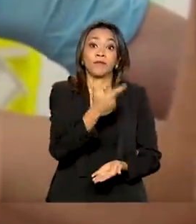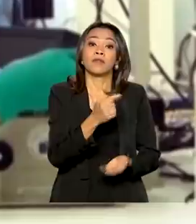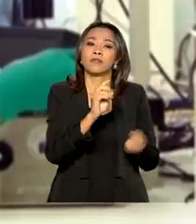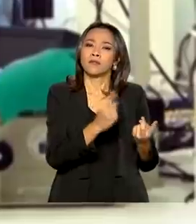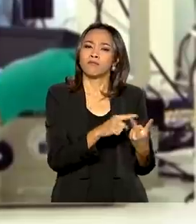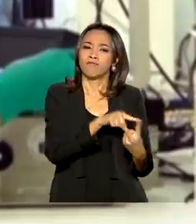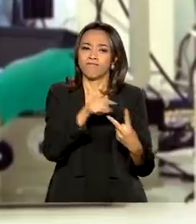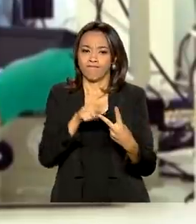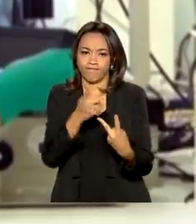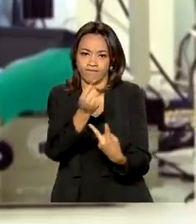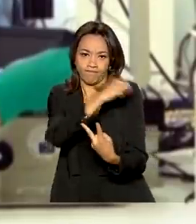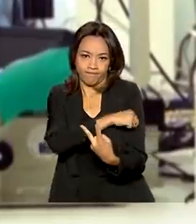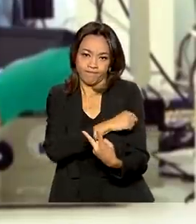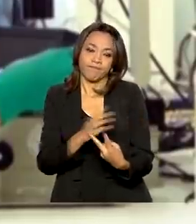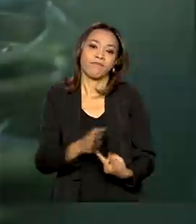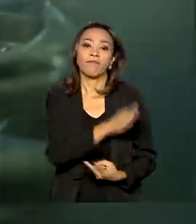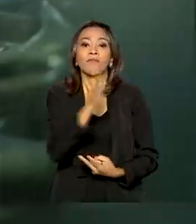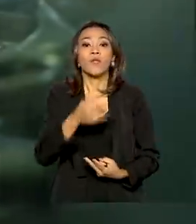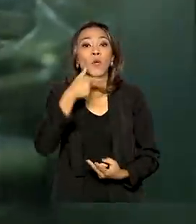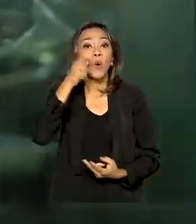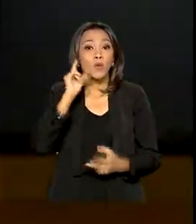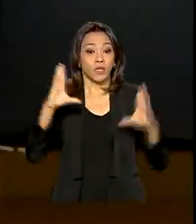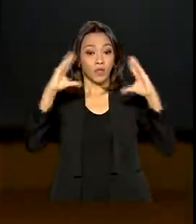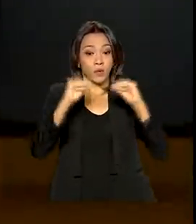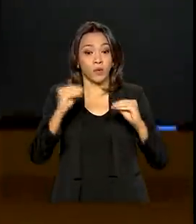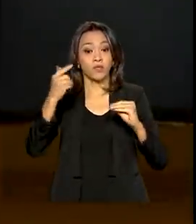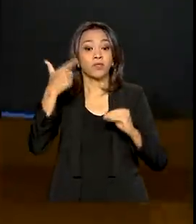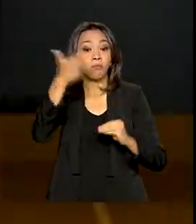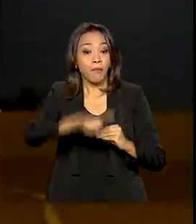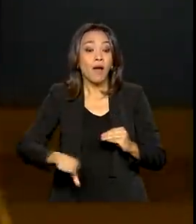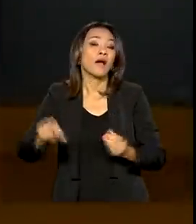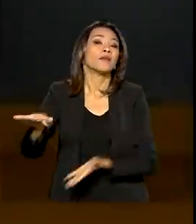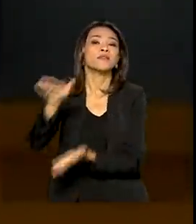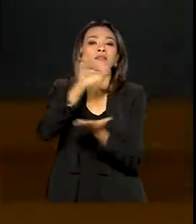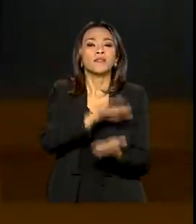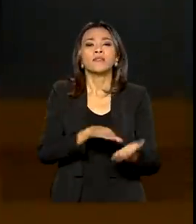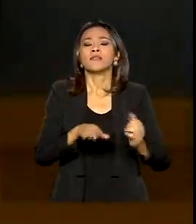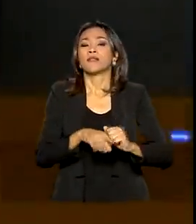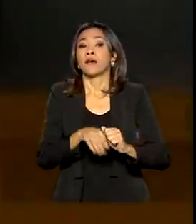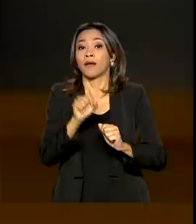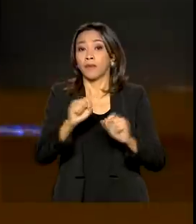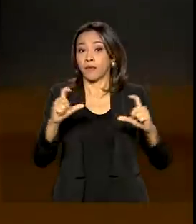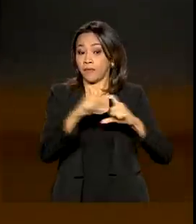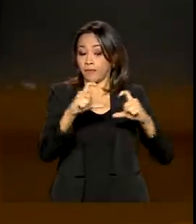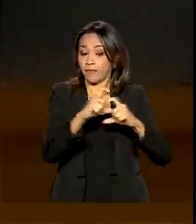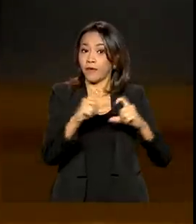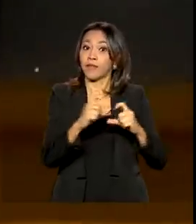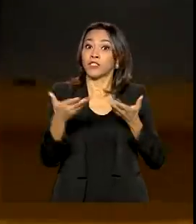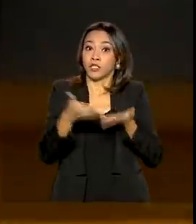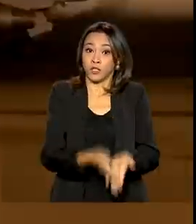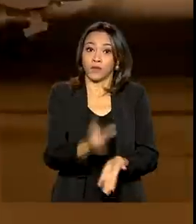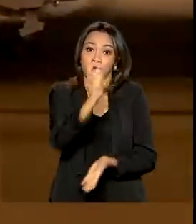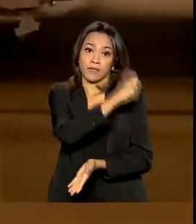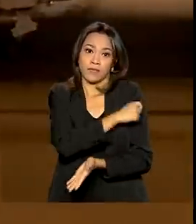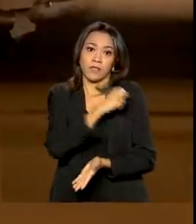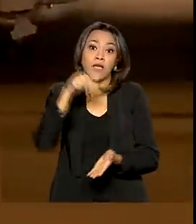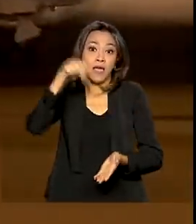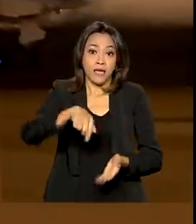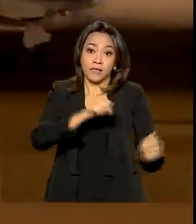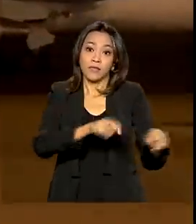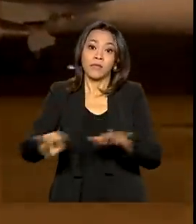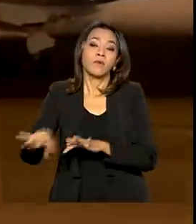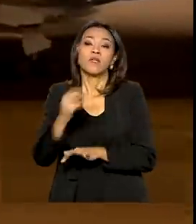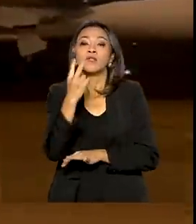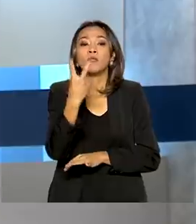Sputnik V. Chegou na noite de ontem mais um lote de vacinas da Pfizer. Só nesta semana, o Brasil já recebeu mais de 2 milhões de